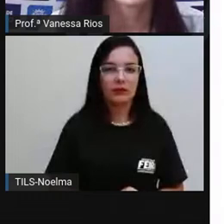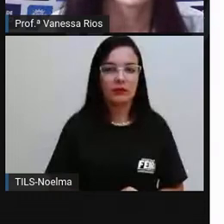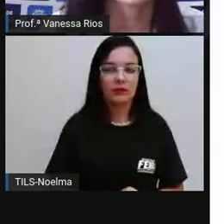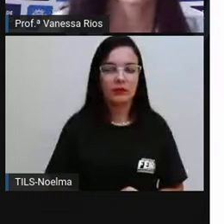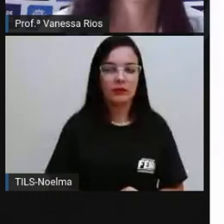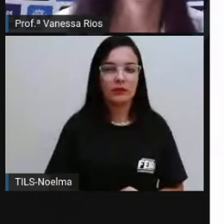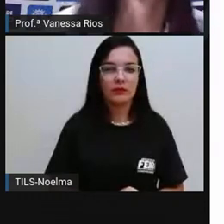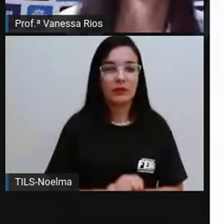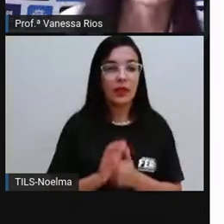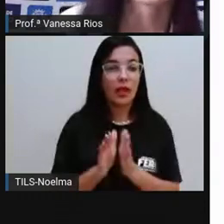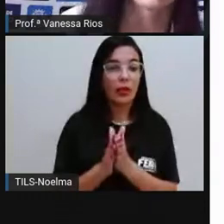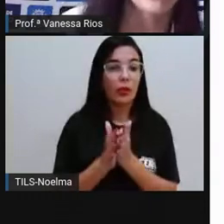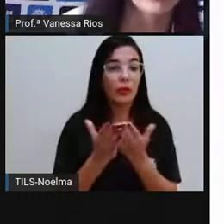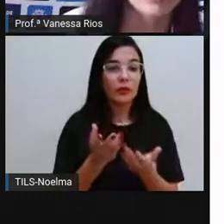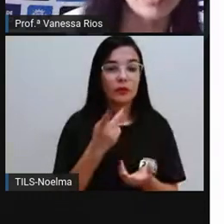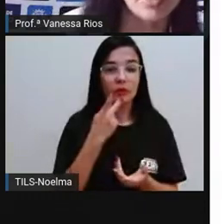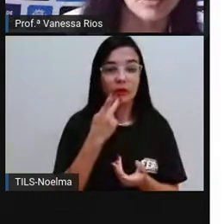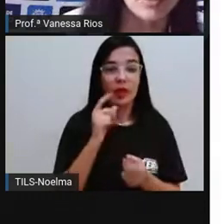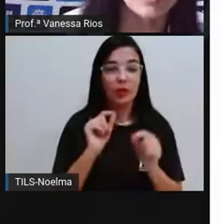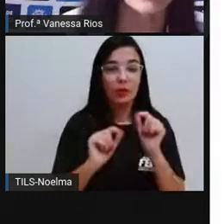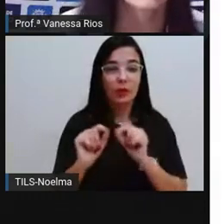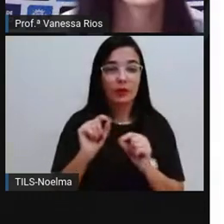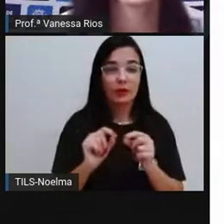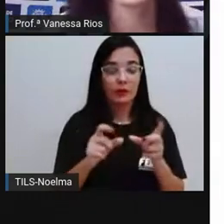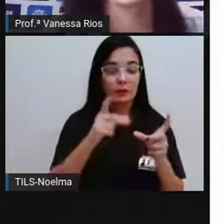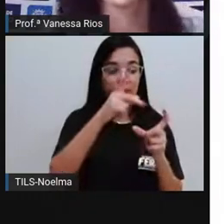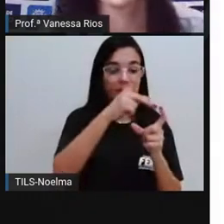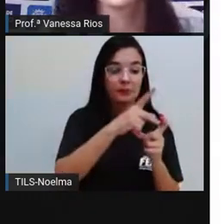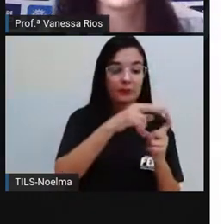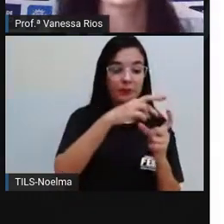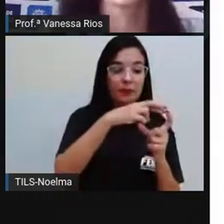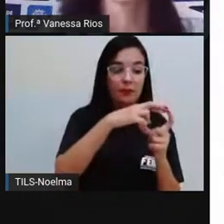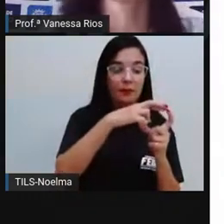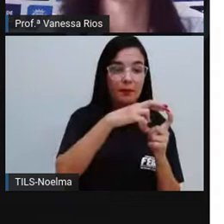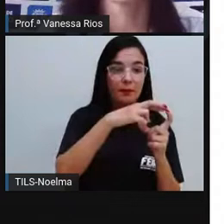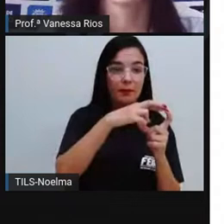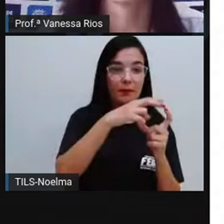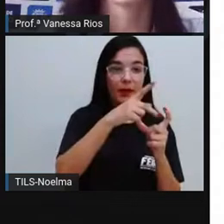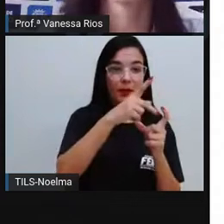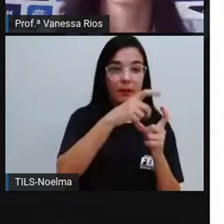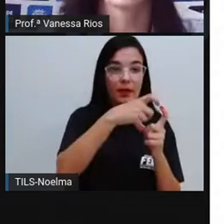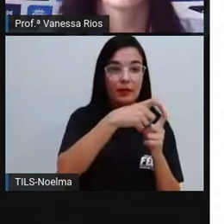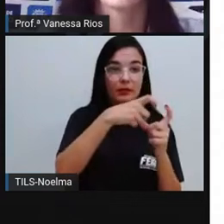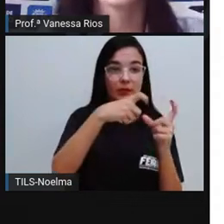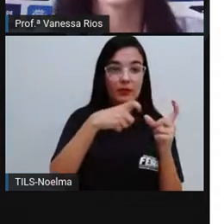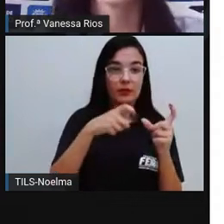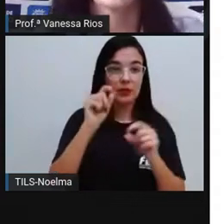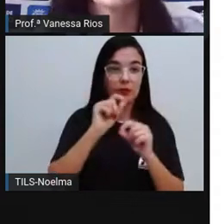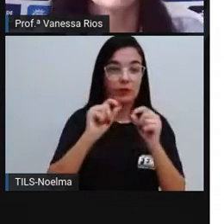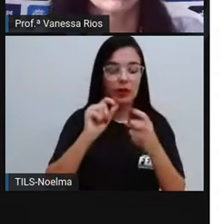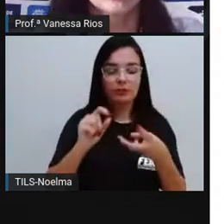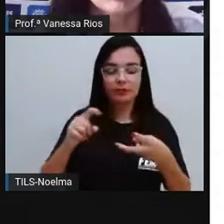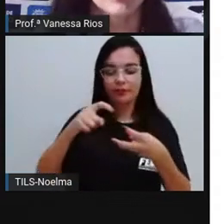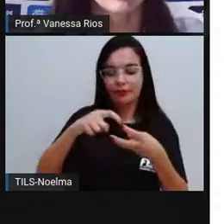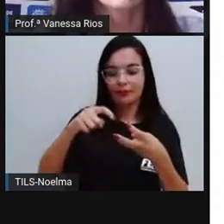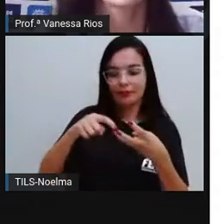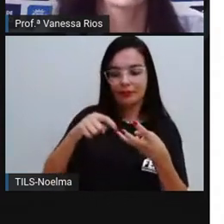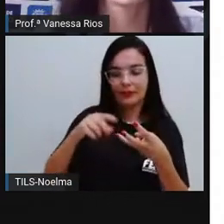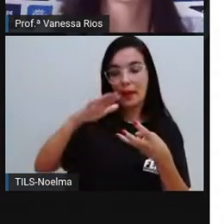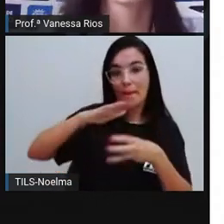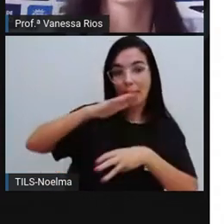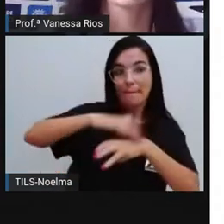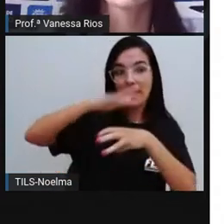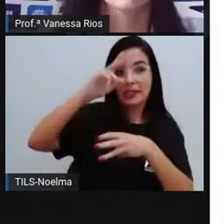E quando a gente fala em paroxítonas, gente identifica que a sílaba tônica é a penúltima.